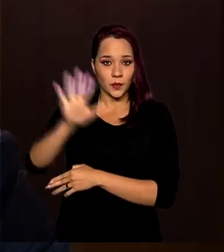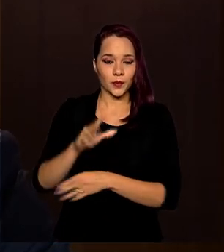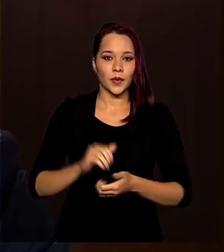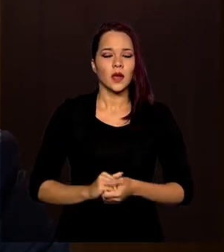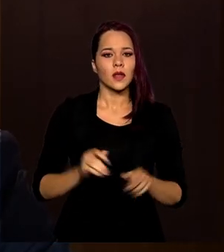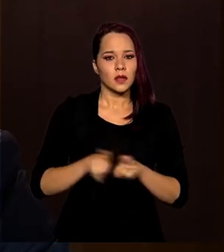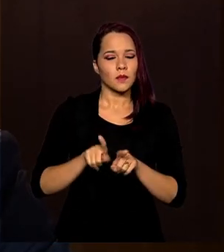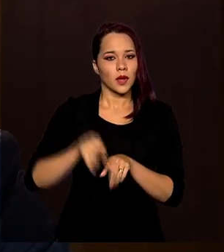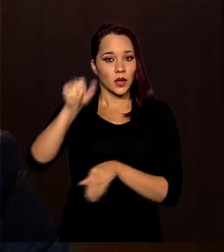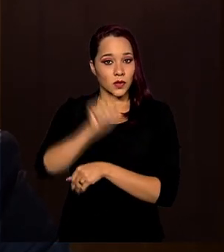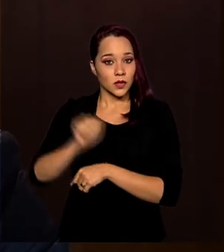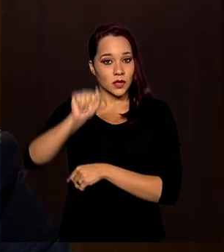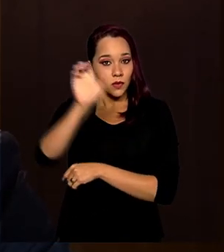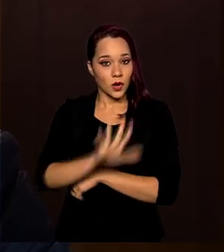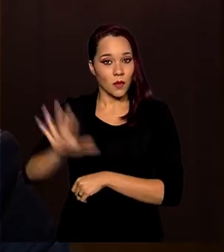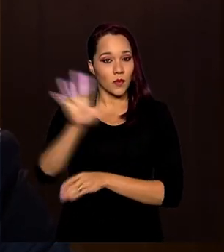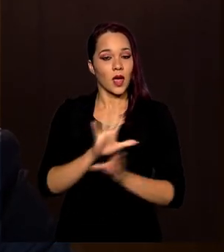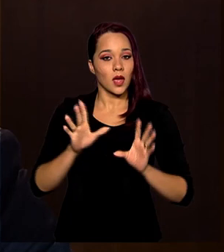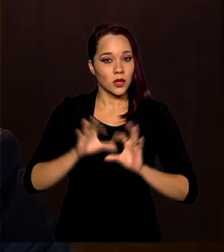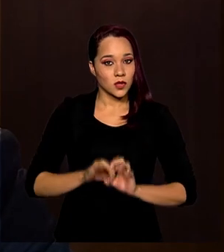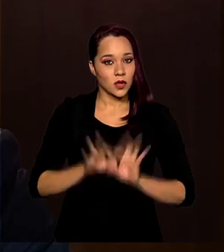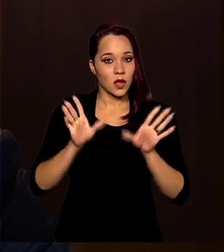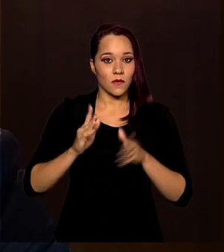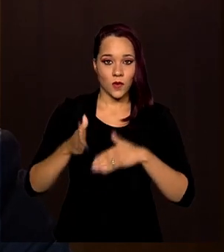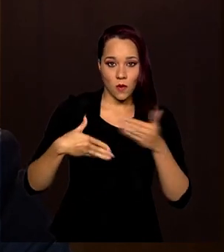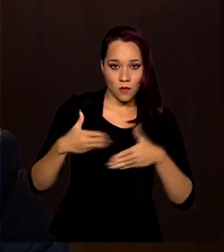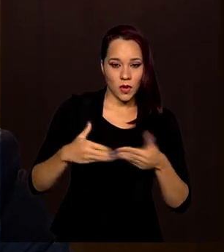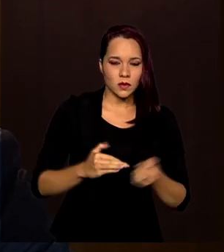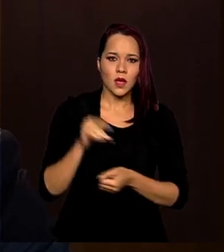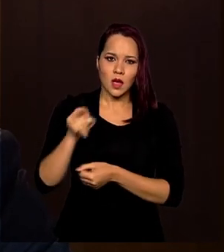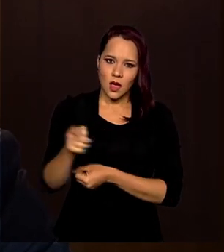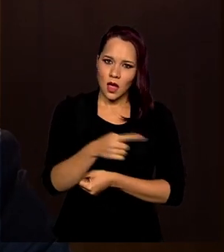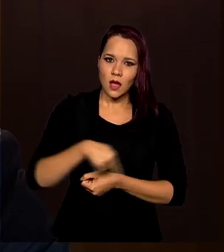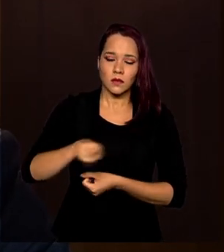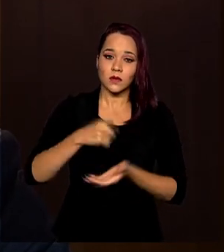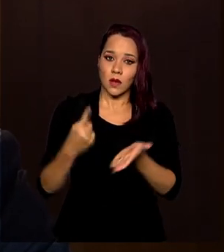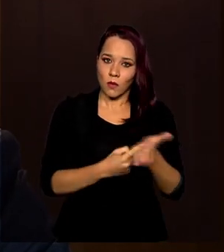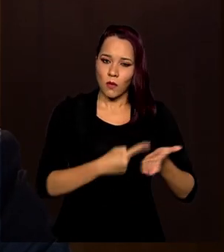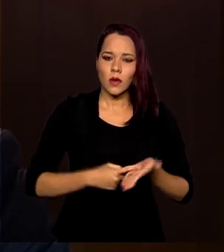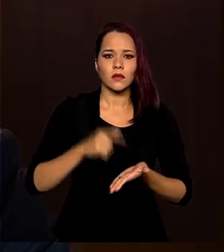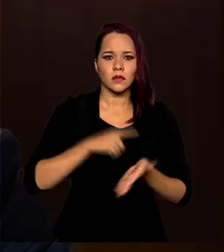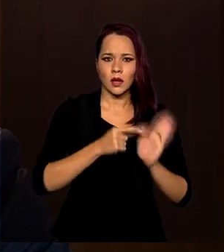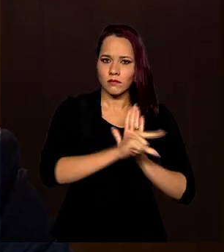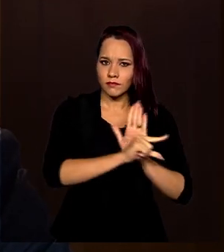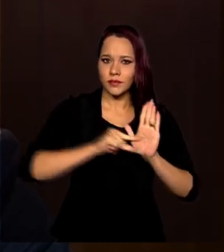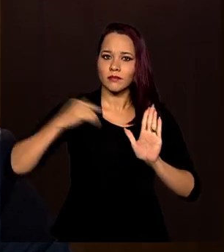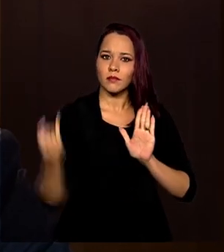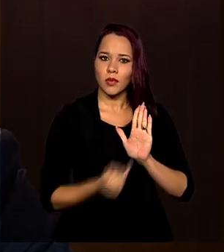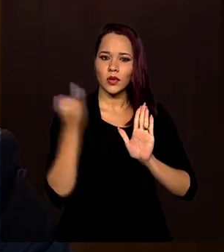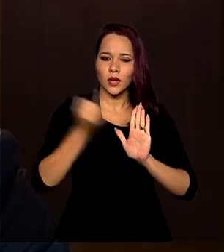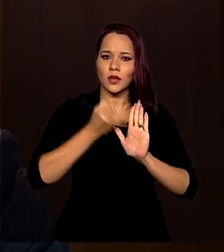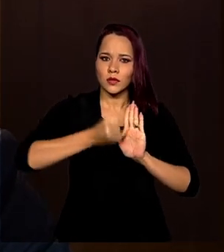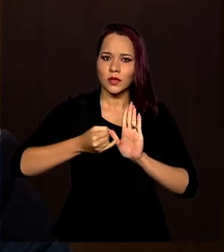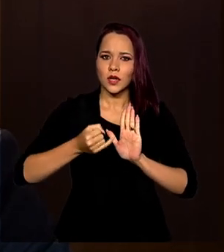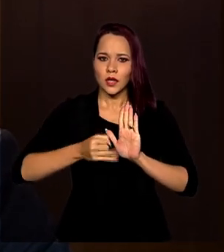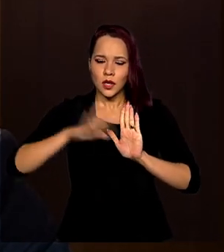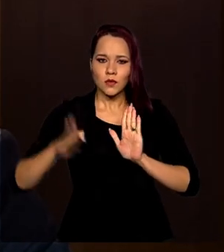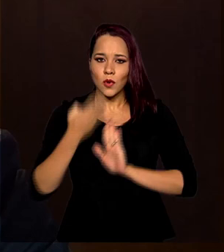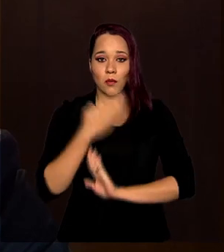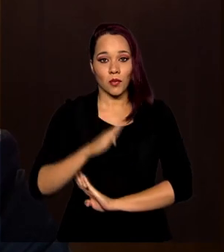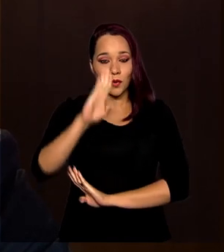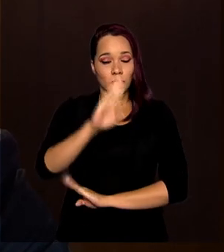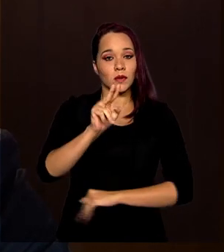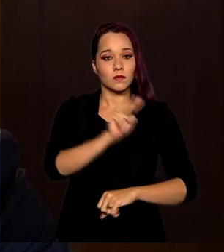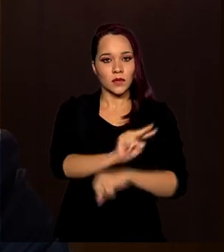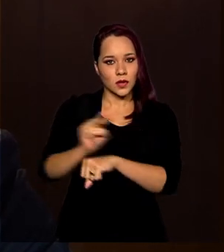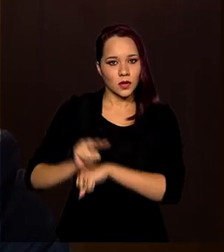Associação Europeia de Livre Comércio. Esses acordos possuem importantes cláusulas que reforçam nossos compromissos com